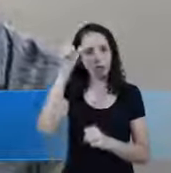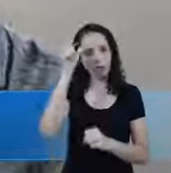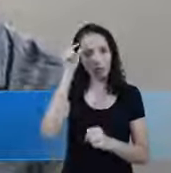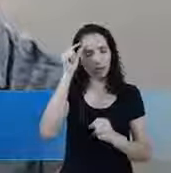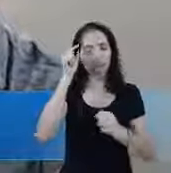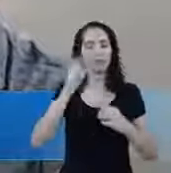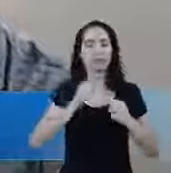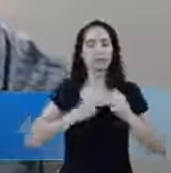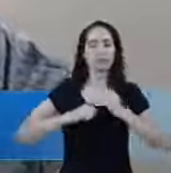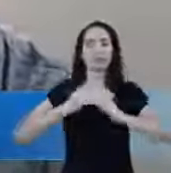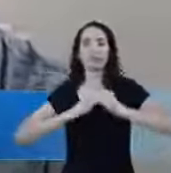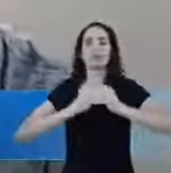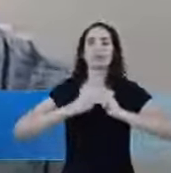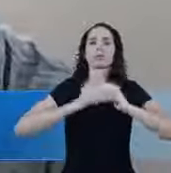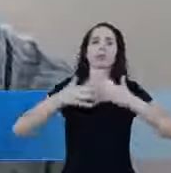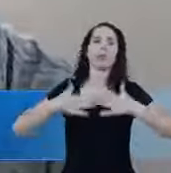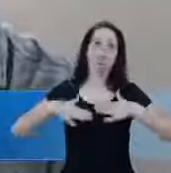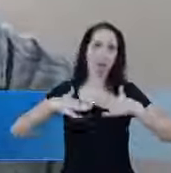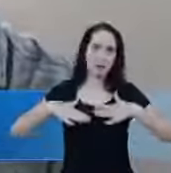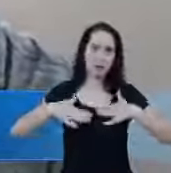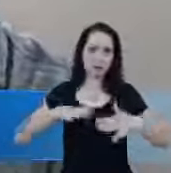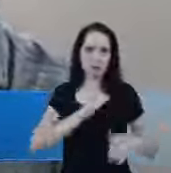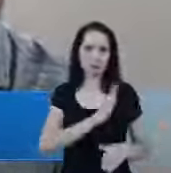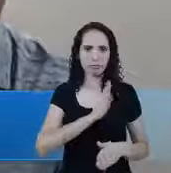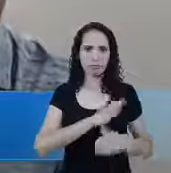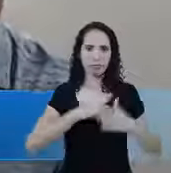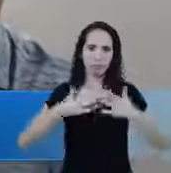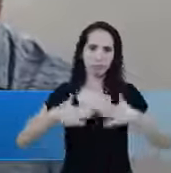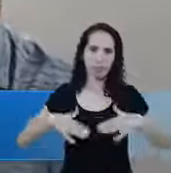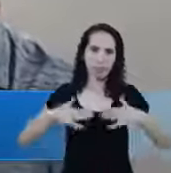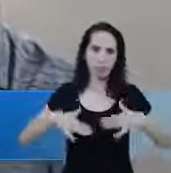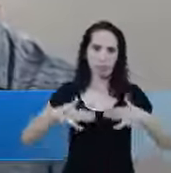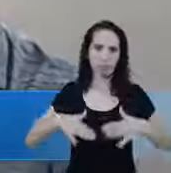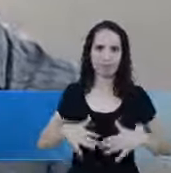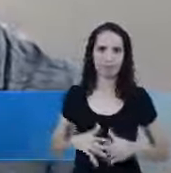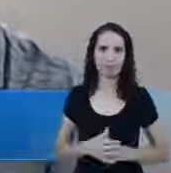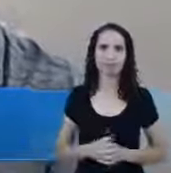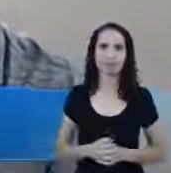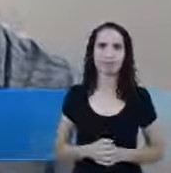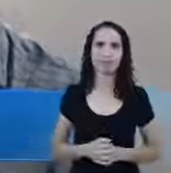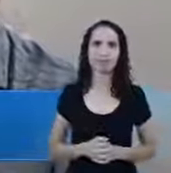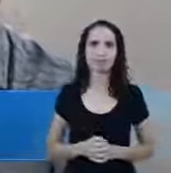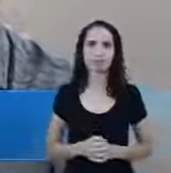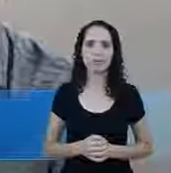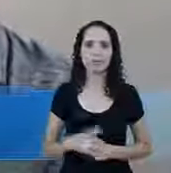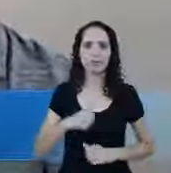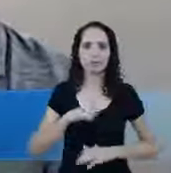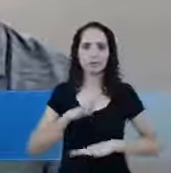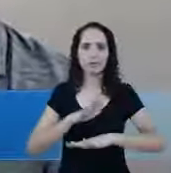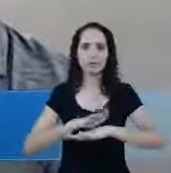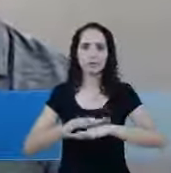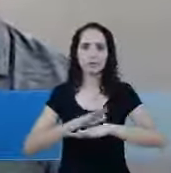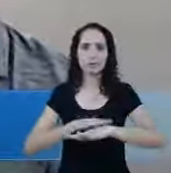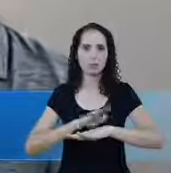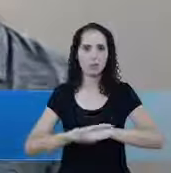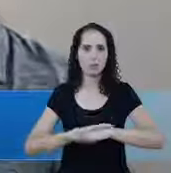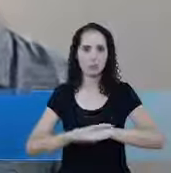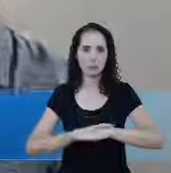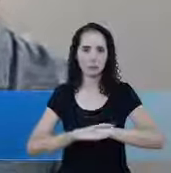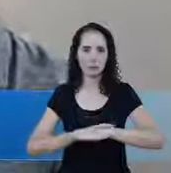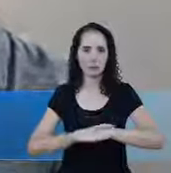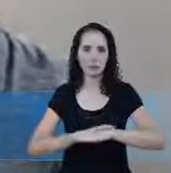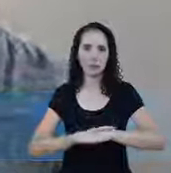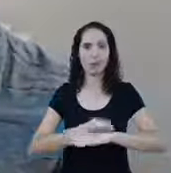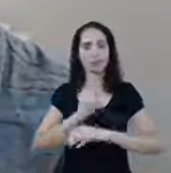a inquietação E agitação Do coração Aquietai-vos Nesses dias Tenha um tempo Dê esse espaço